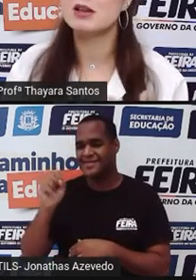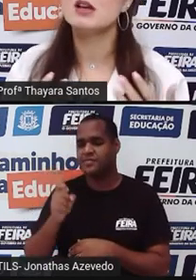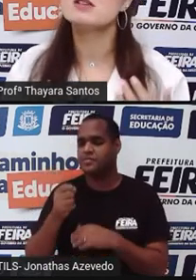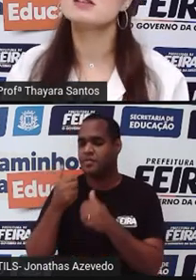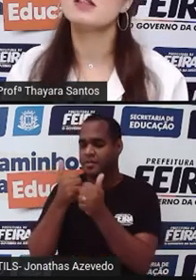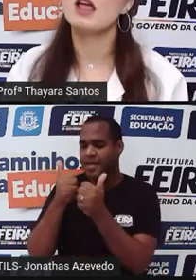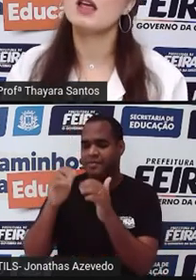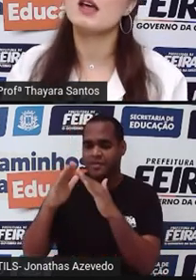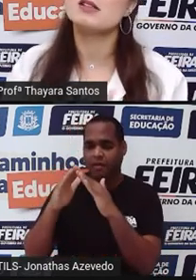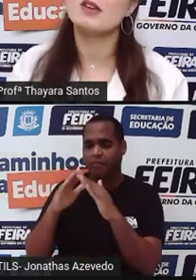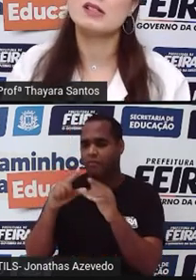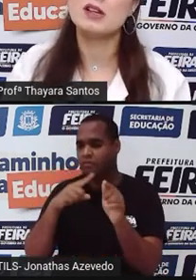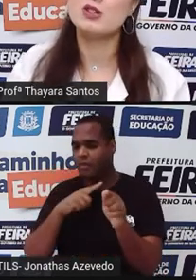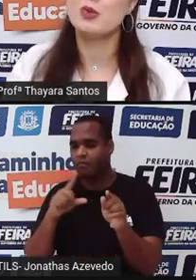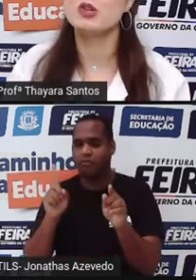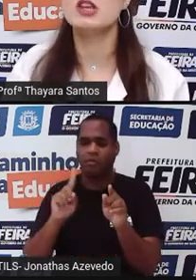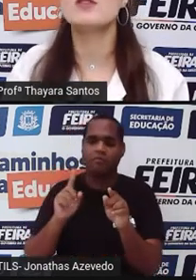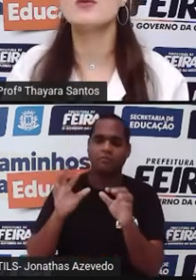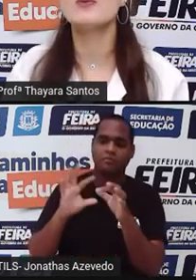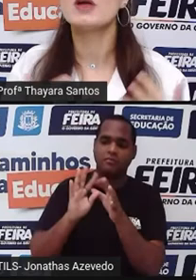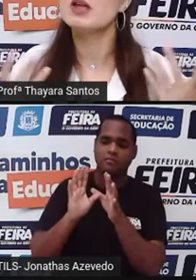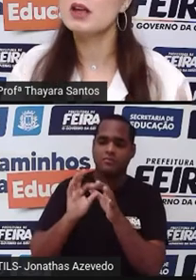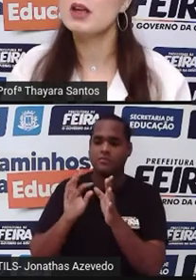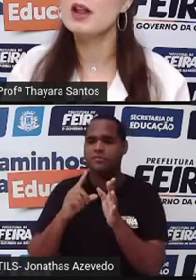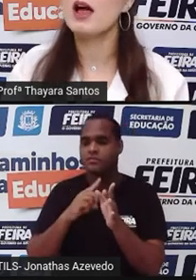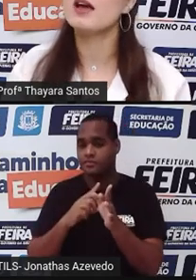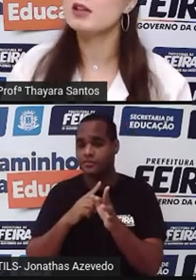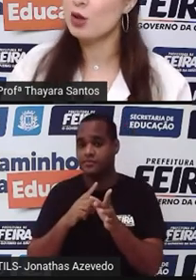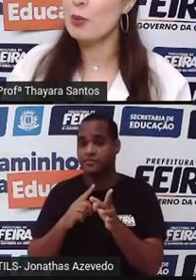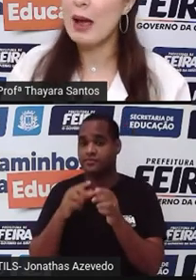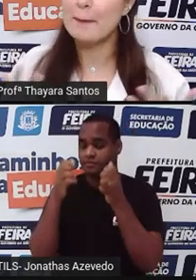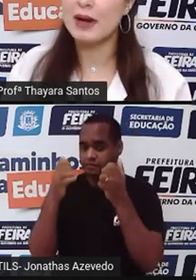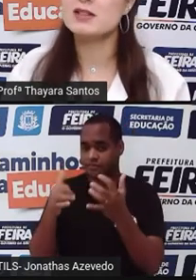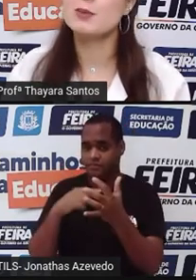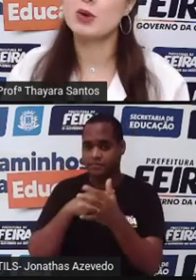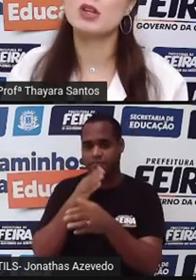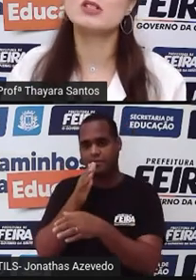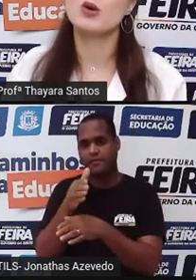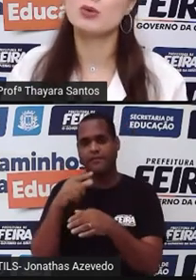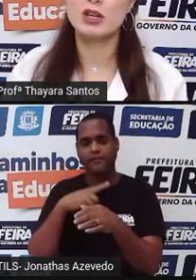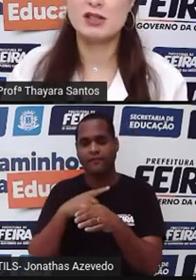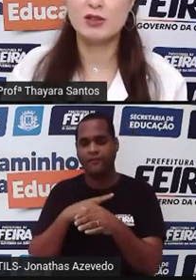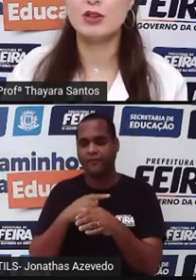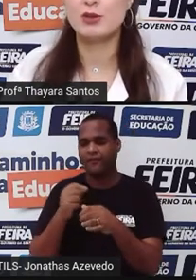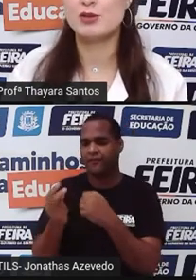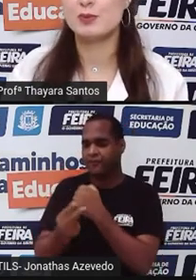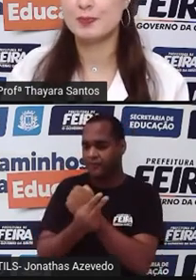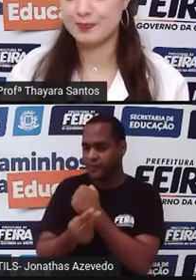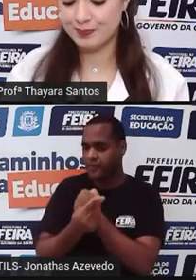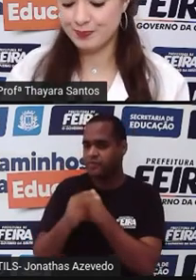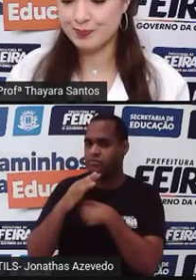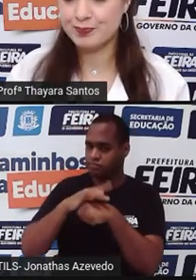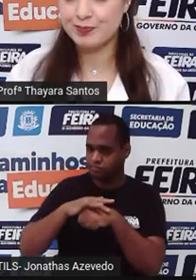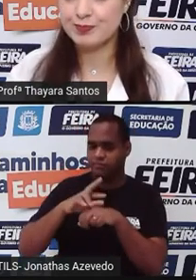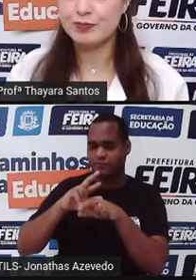casa se tem essa vacina disponível e ir lá e tomar pra se proteger contra esse vírus.